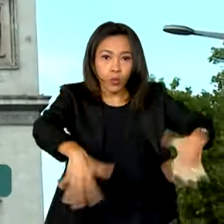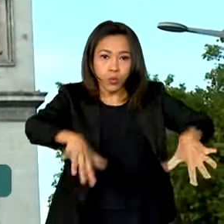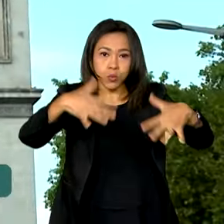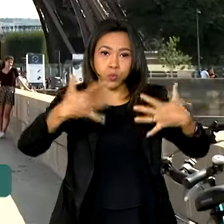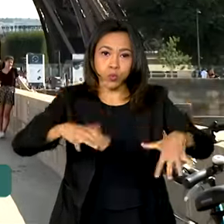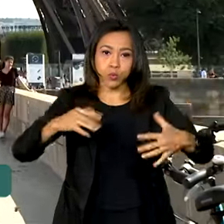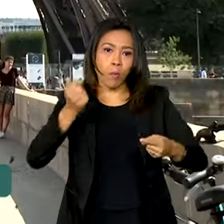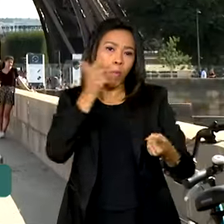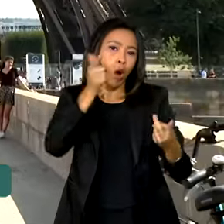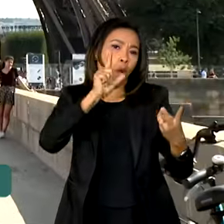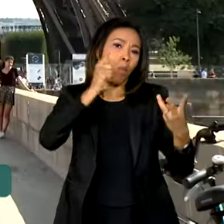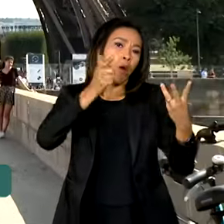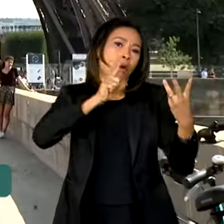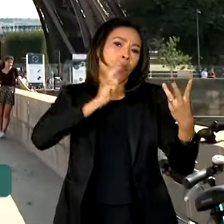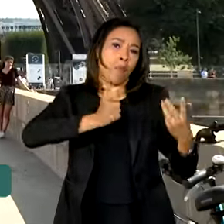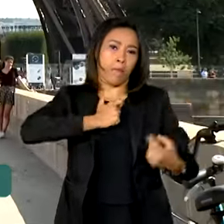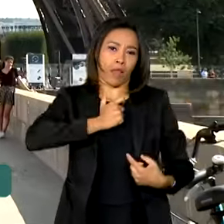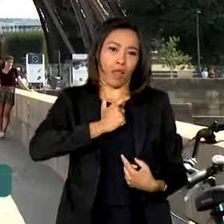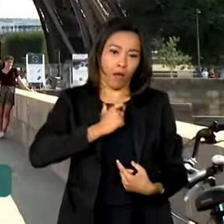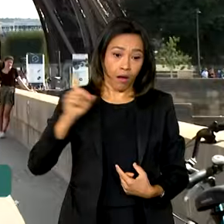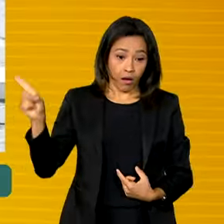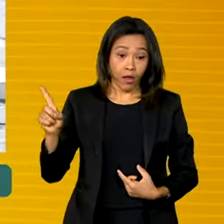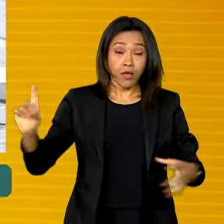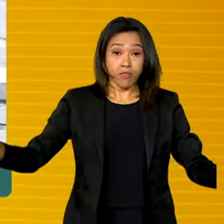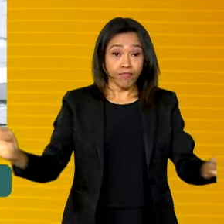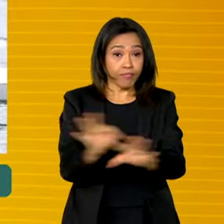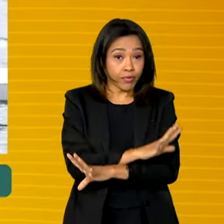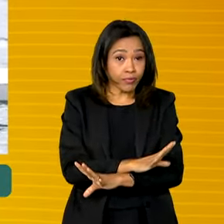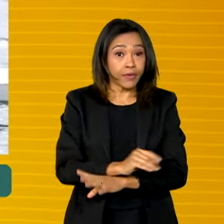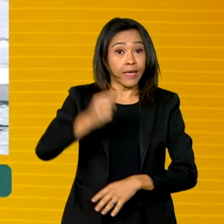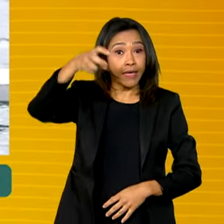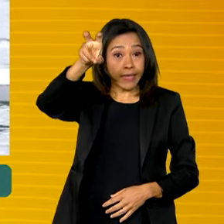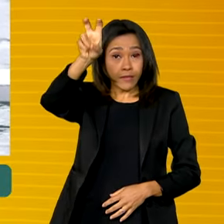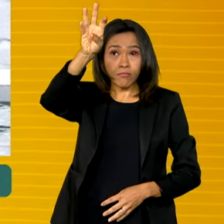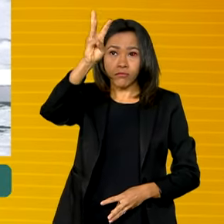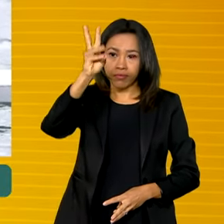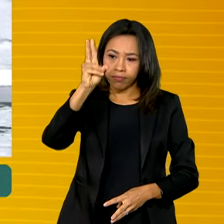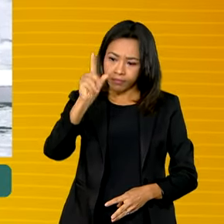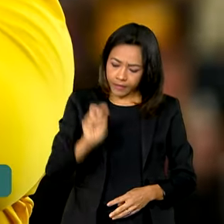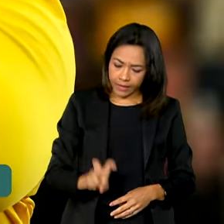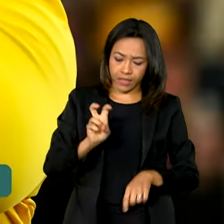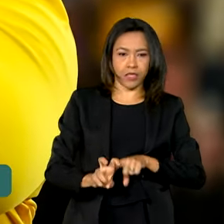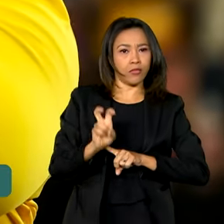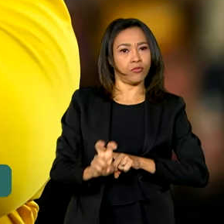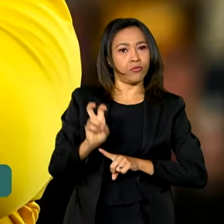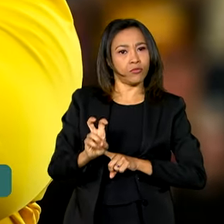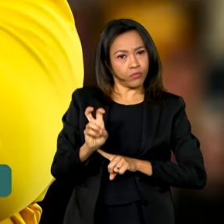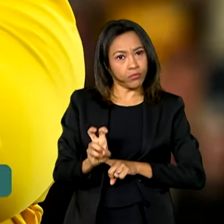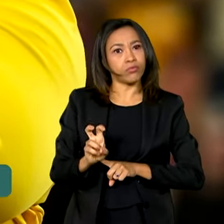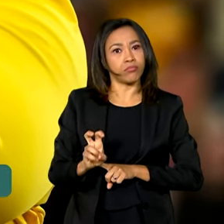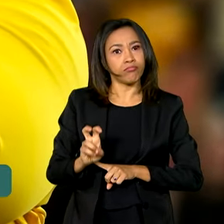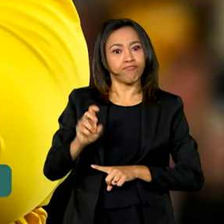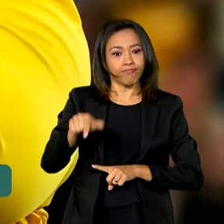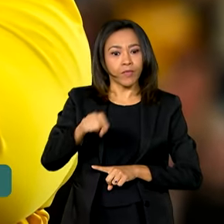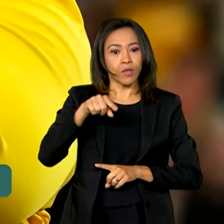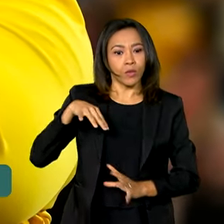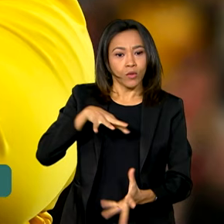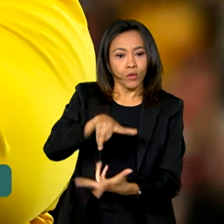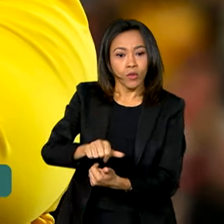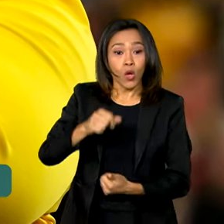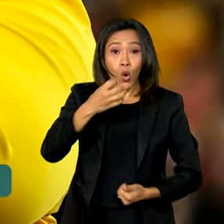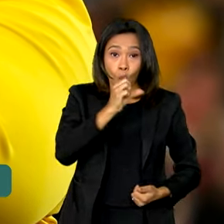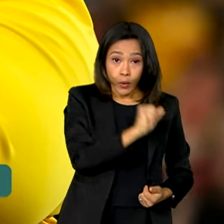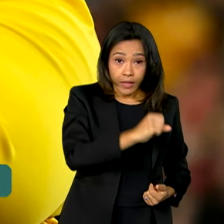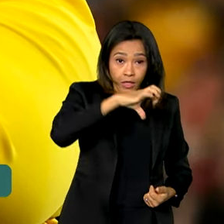Paralímpicos, o Brasil terminou a competição de Paris em quinto lugar no quadro geral. Foram 89 medalhas,